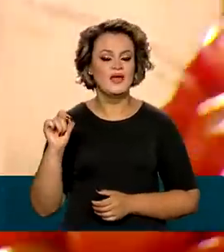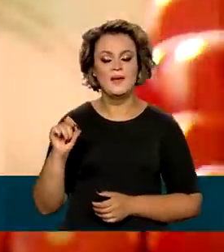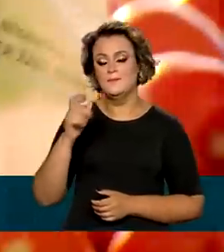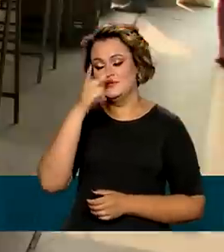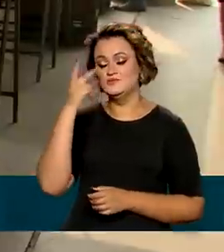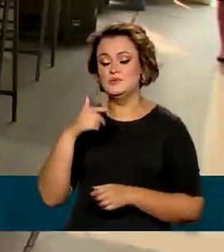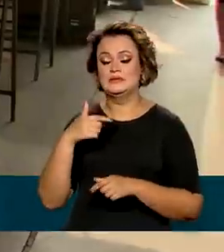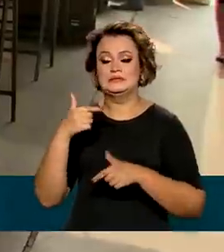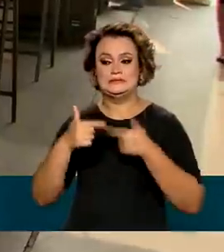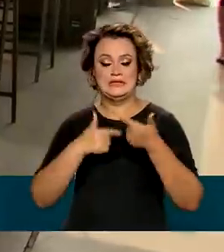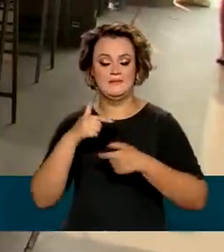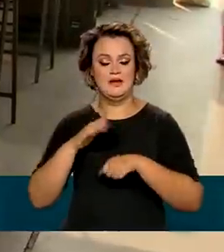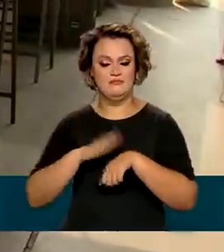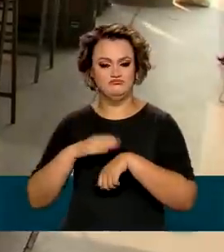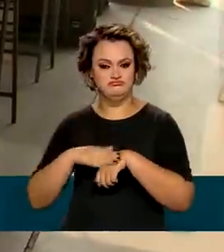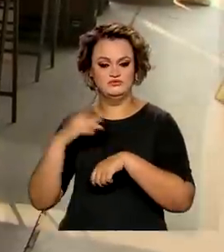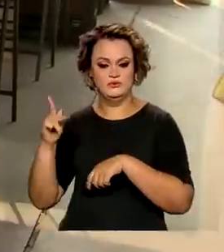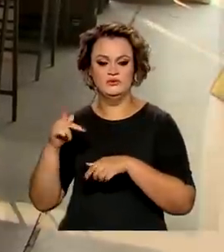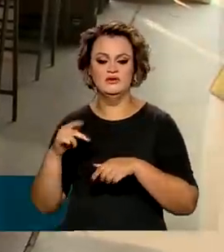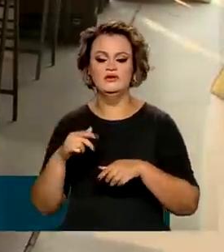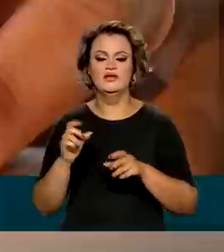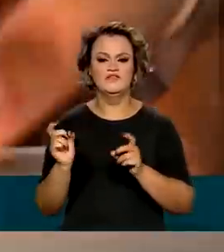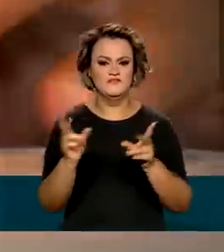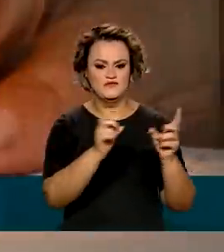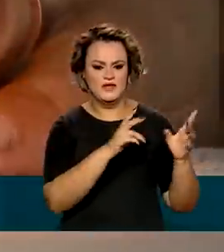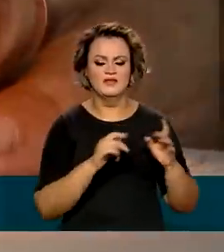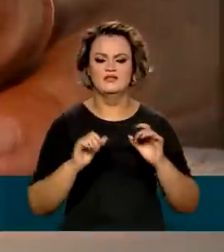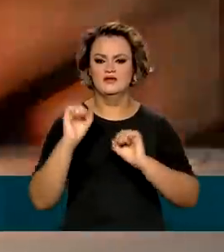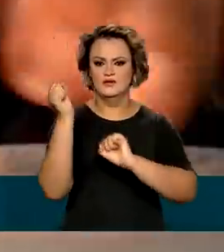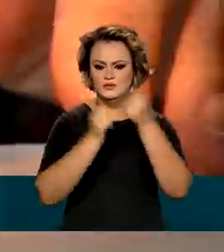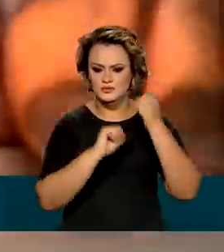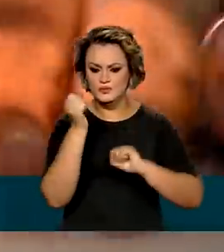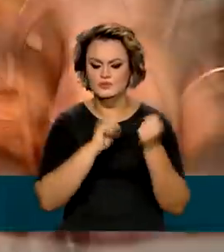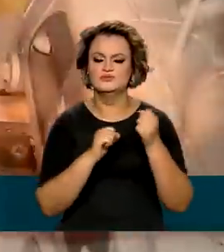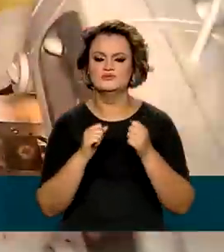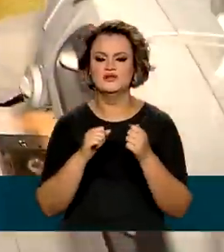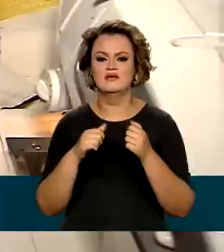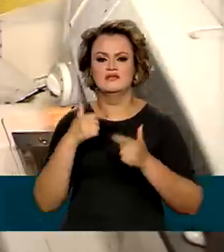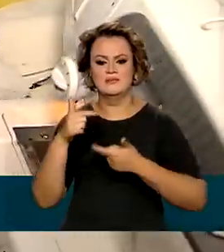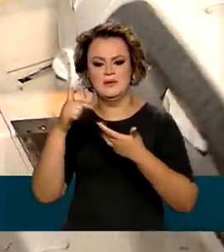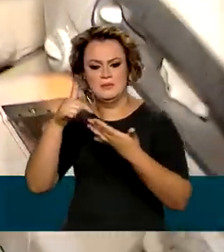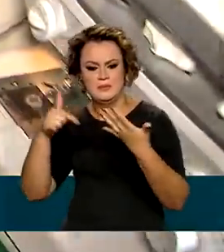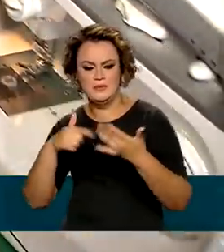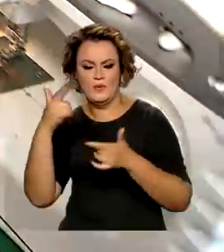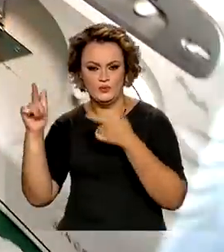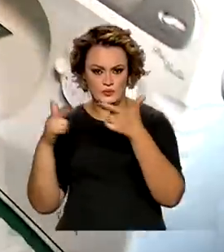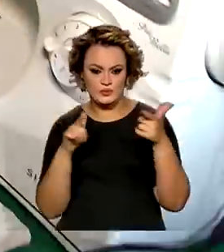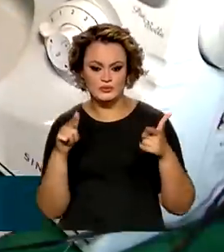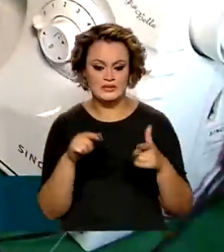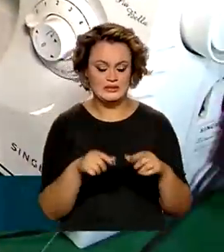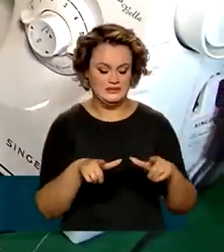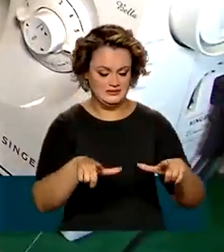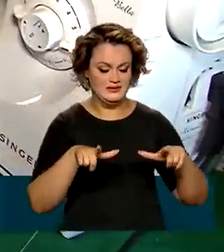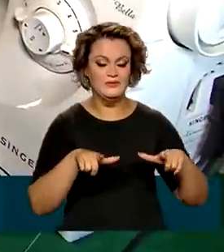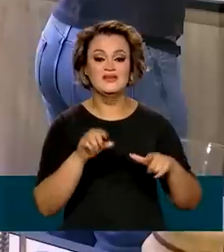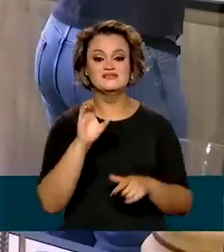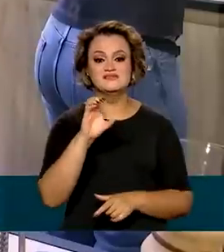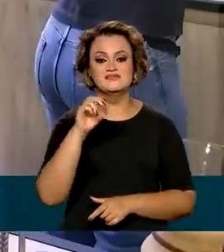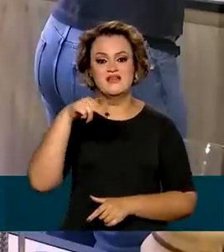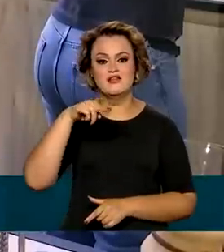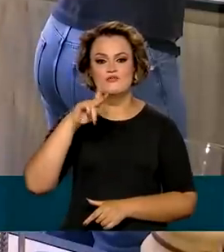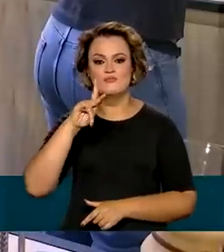autônomos que atuam em atividades como comércio, indústria e prestação de serviços e que possuem CNPJ.